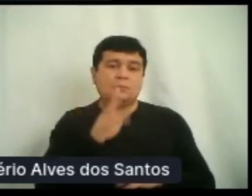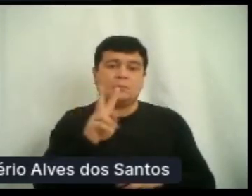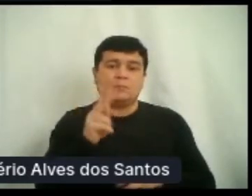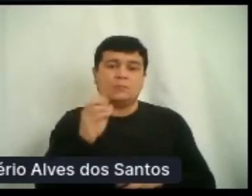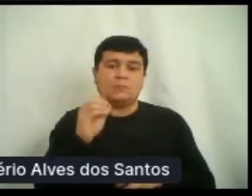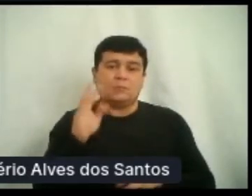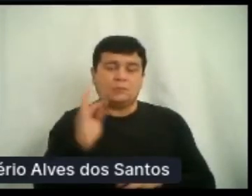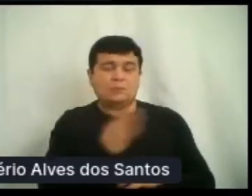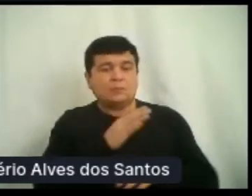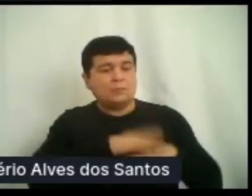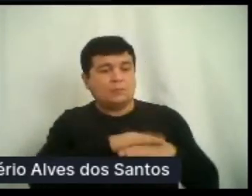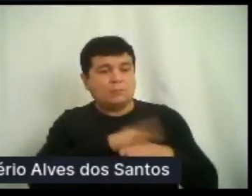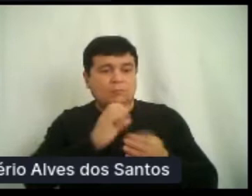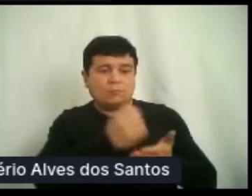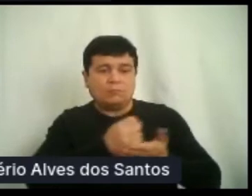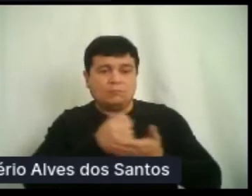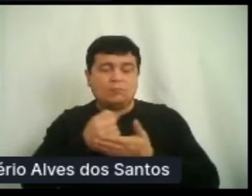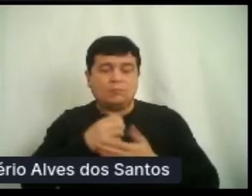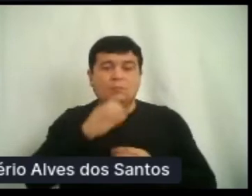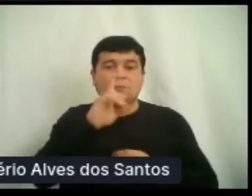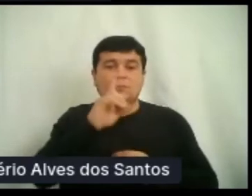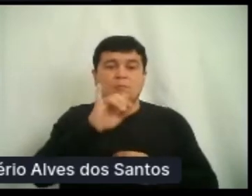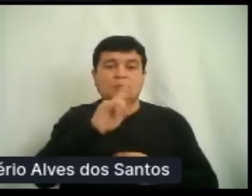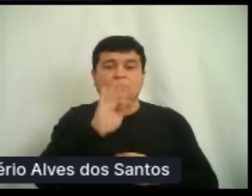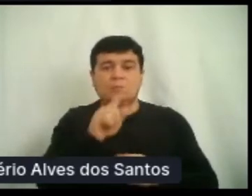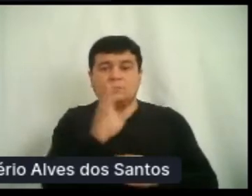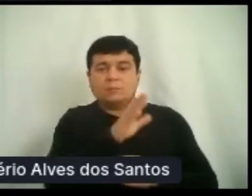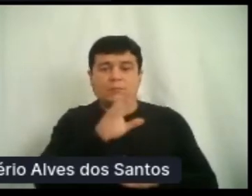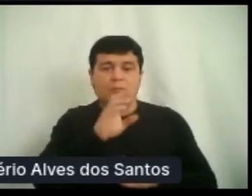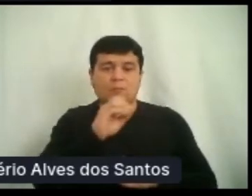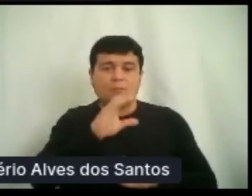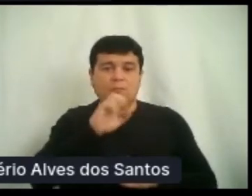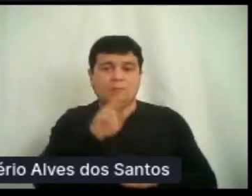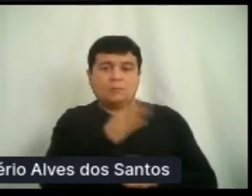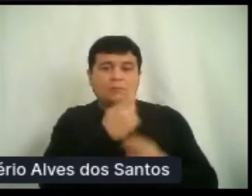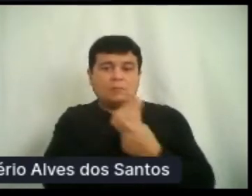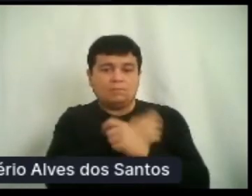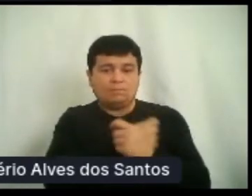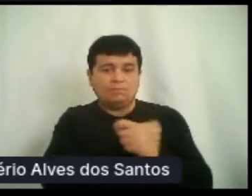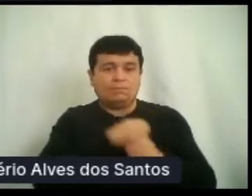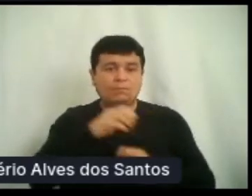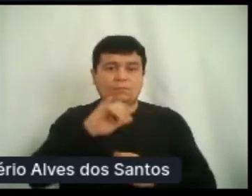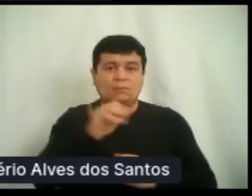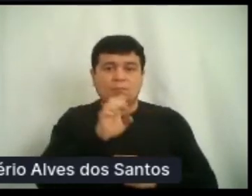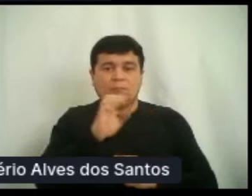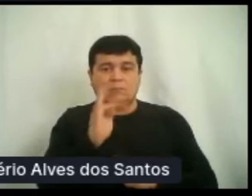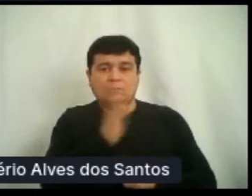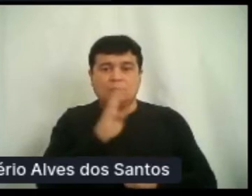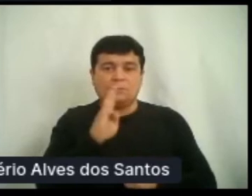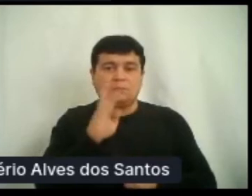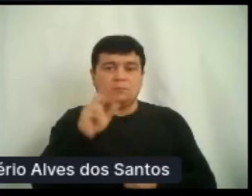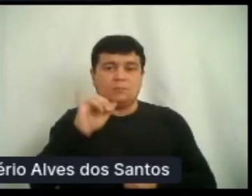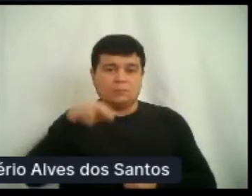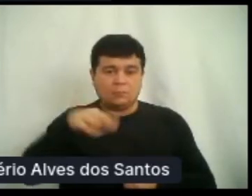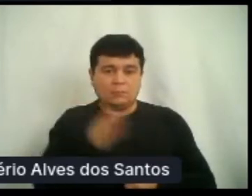aos nossos apoiadores DigitalOcean, Alura, JetBrains, a PUC Minas, nossa parceira